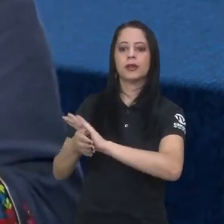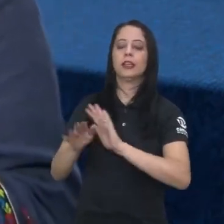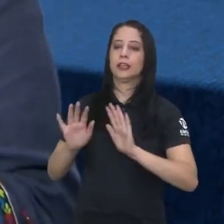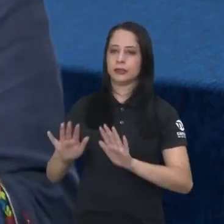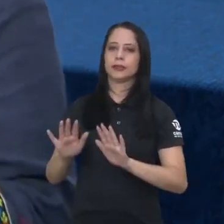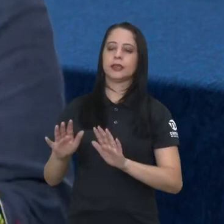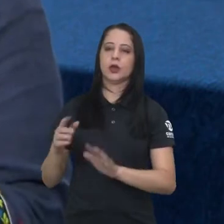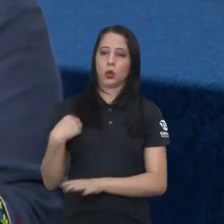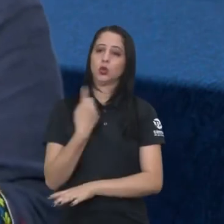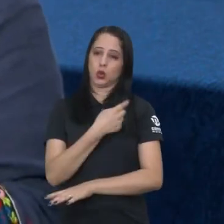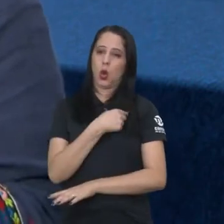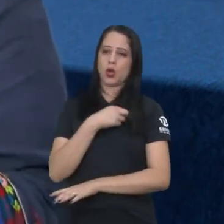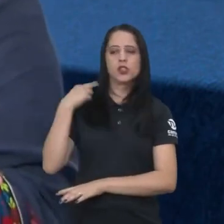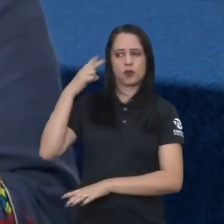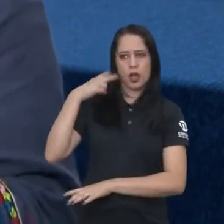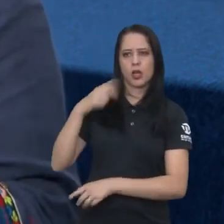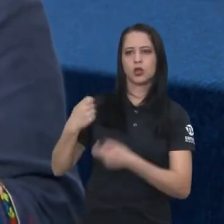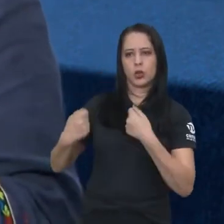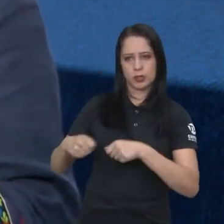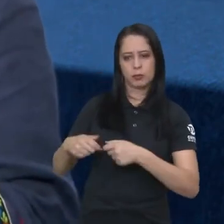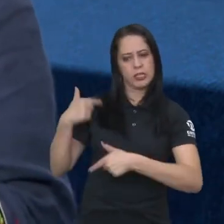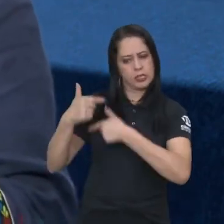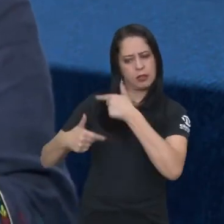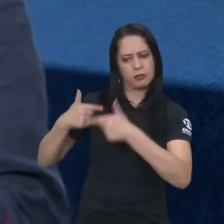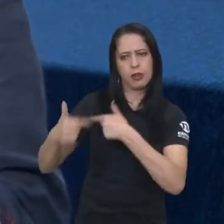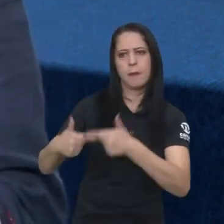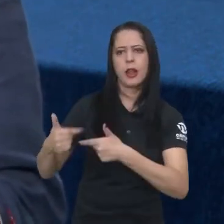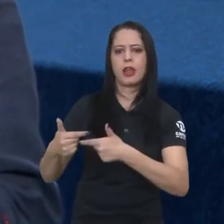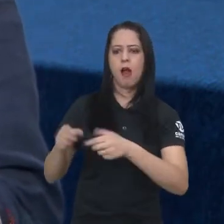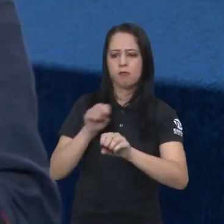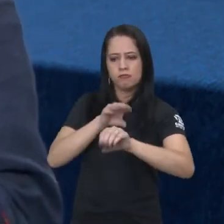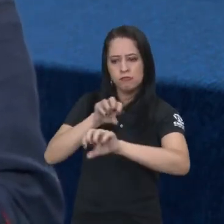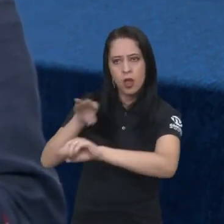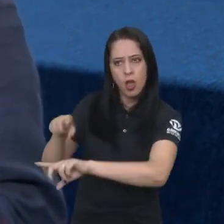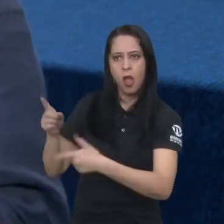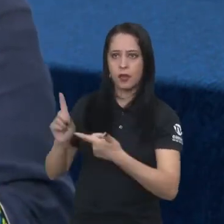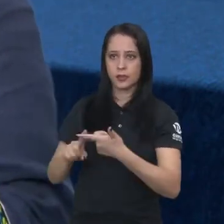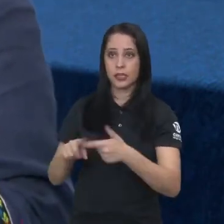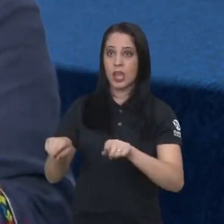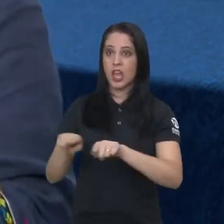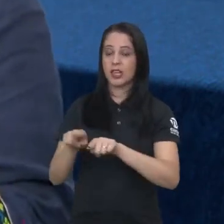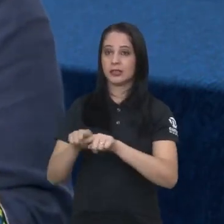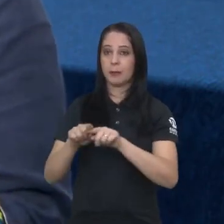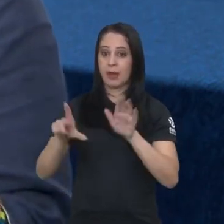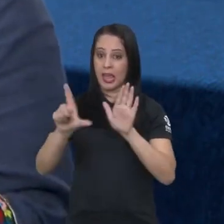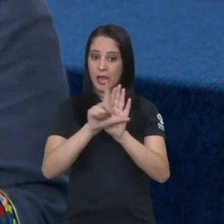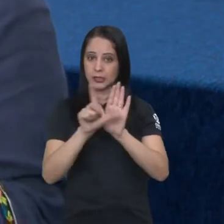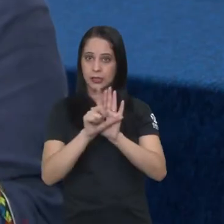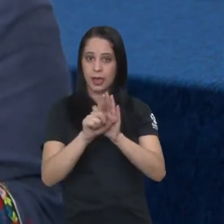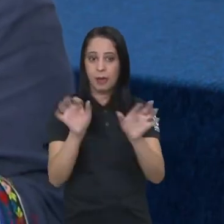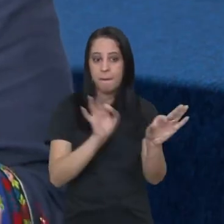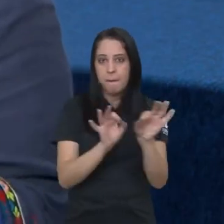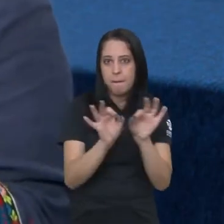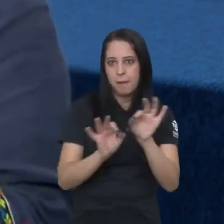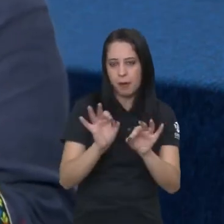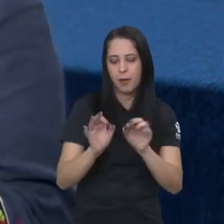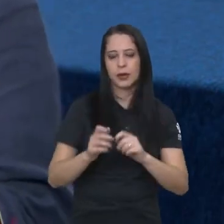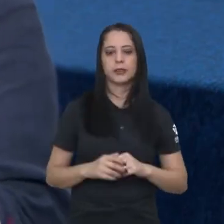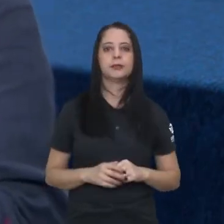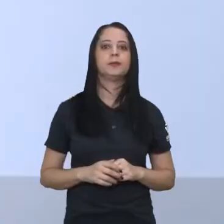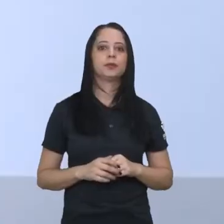somos nós que fazemos as leis. Eu acho que a gente tem que trabalhar com o processo educacional e atualizar as